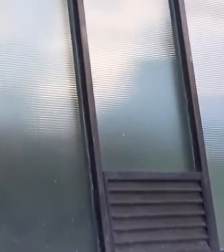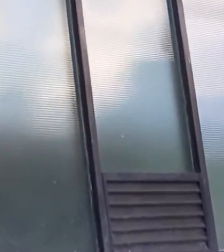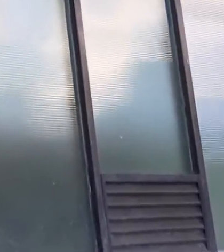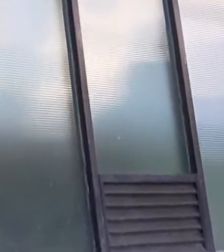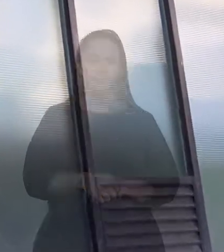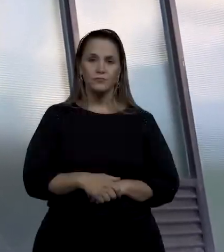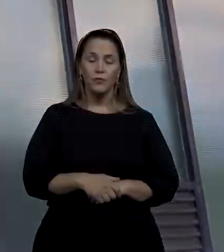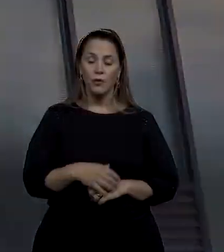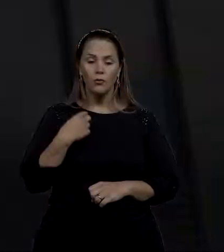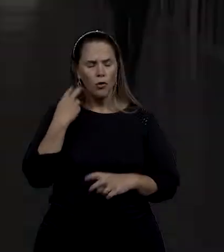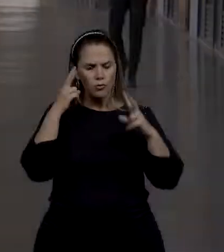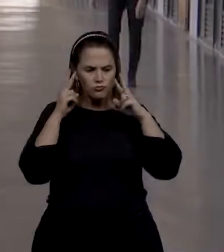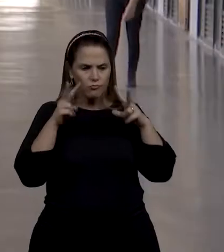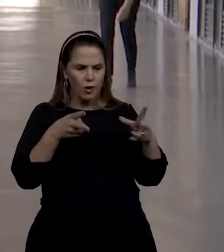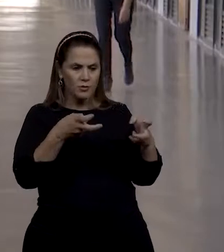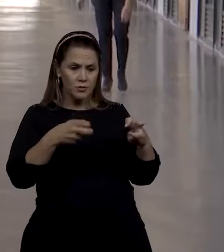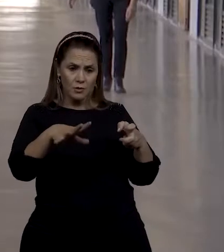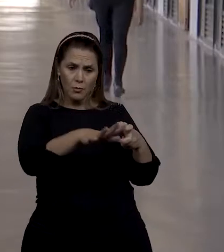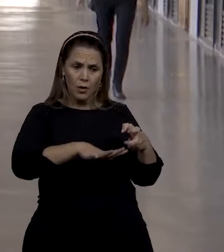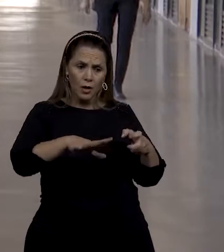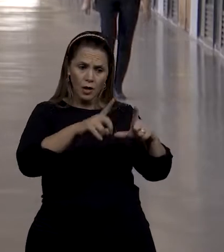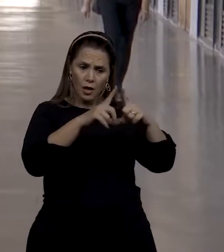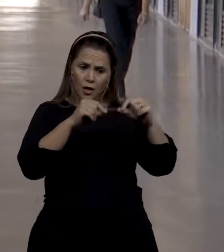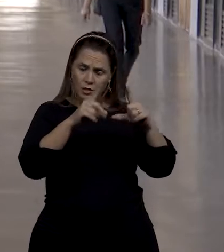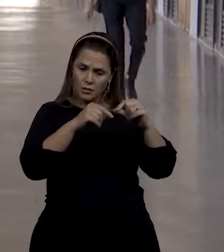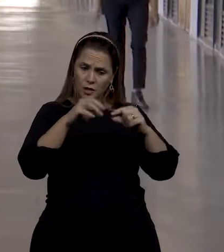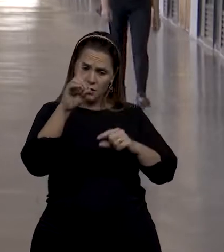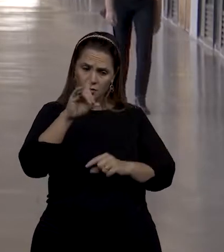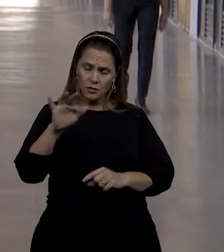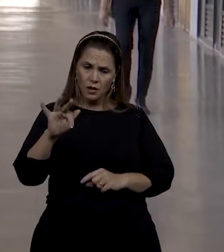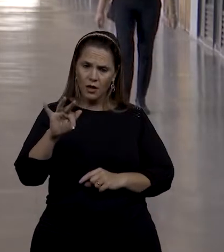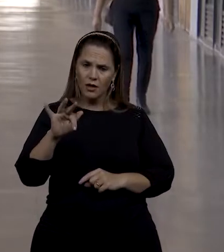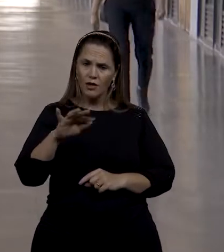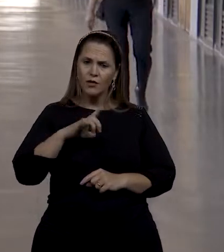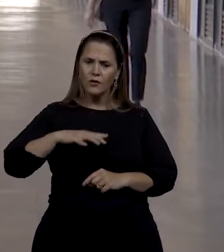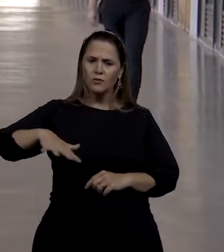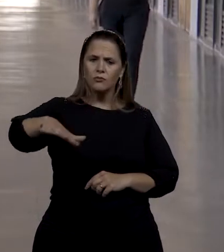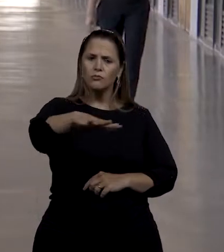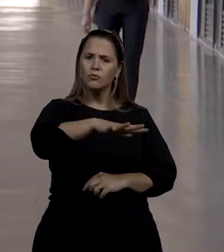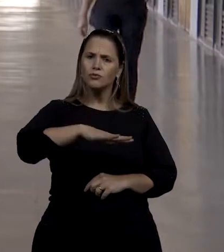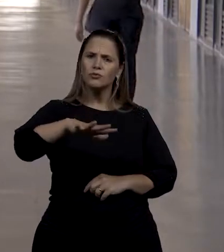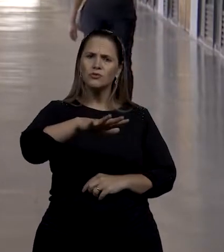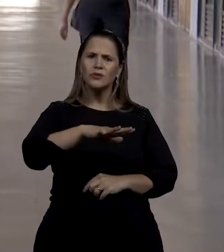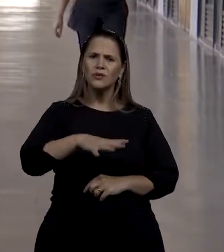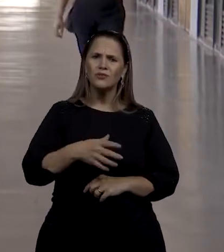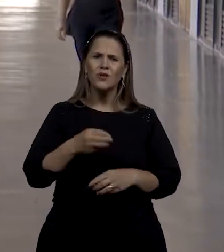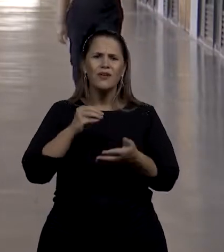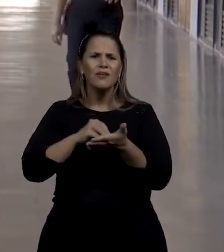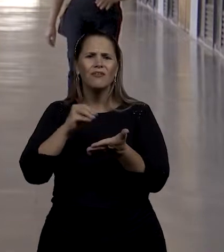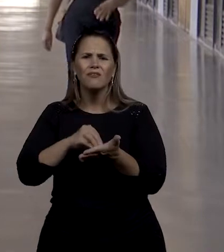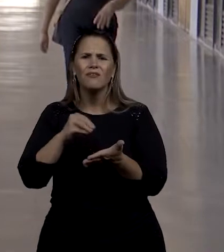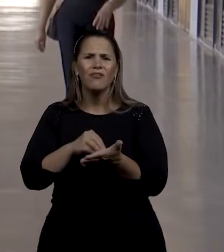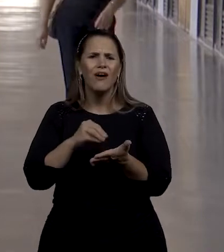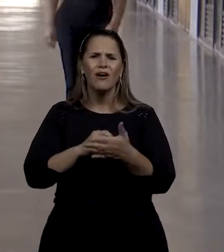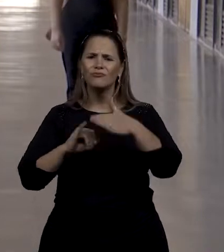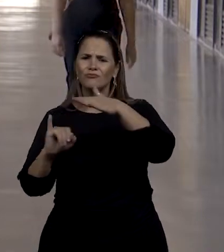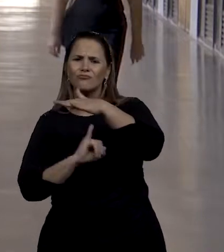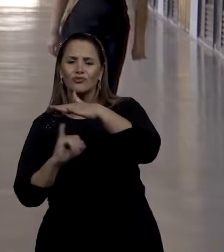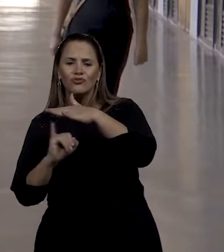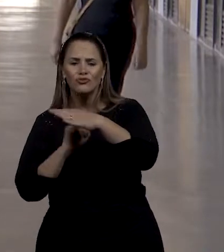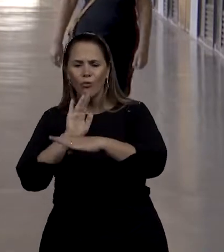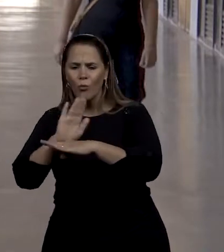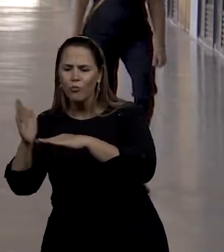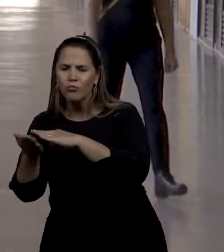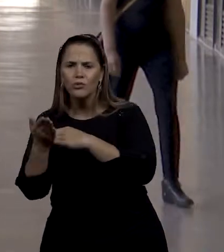A gente percebe no DF uma rede de proteção muito precária para esse público. Temos poucas instituições que atendem